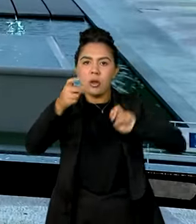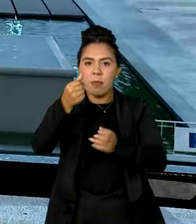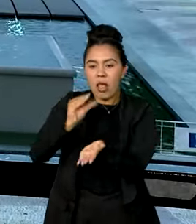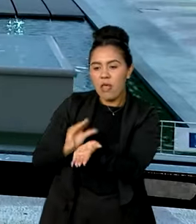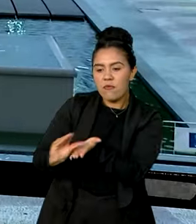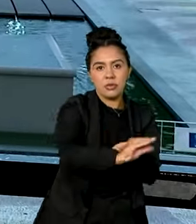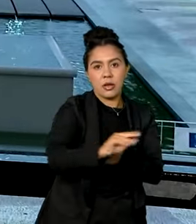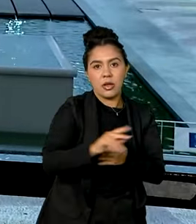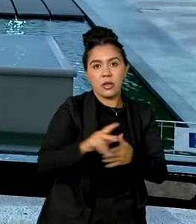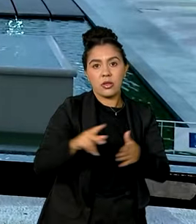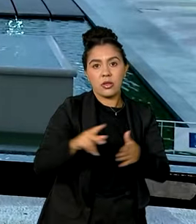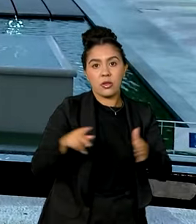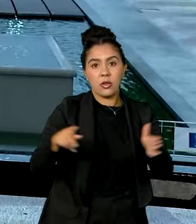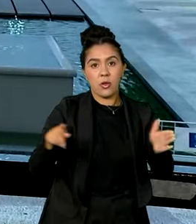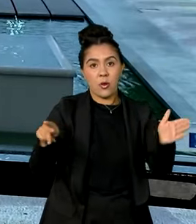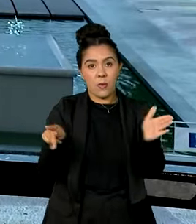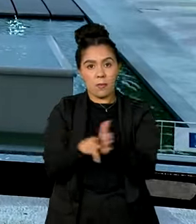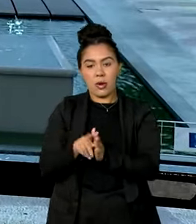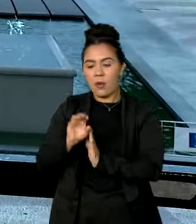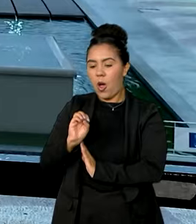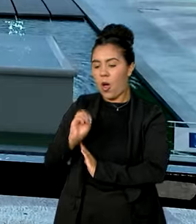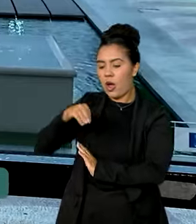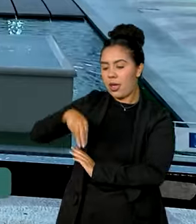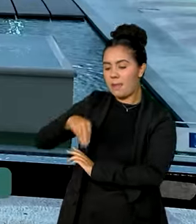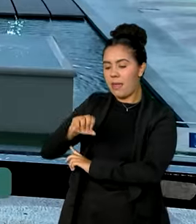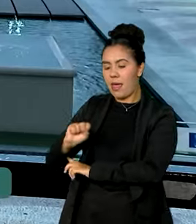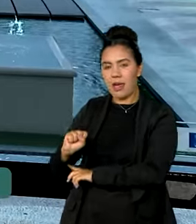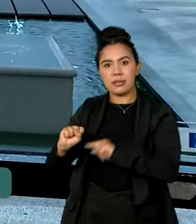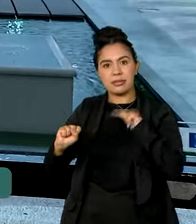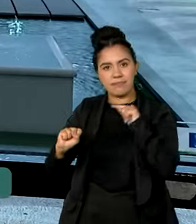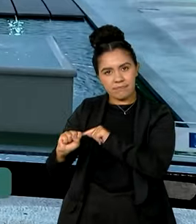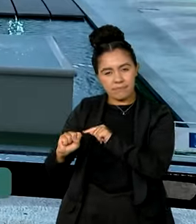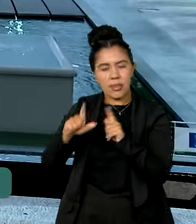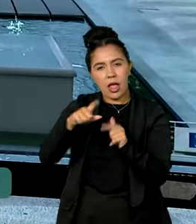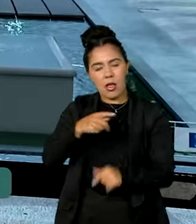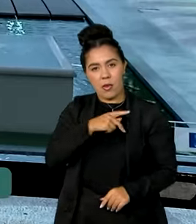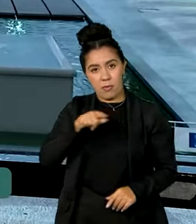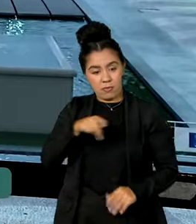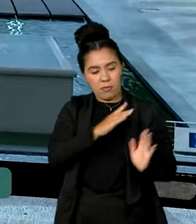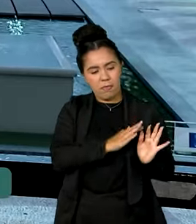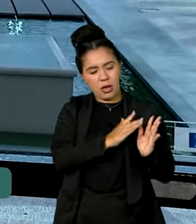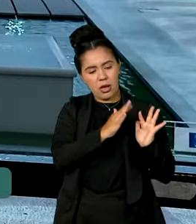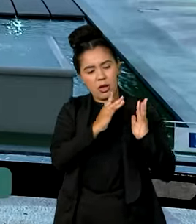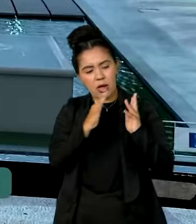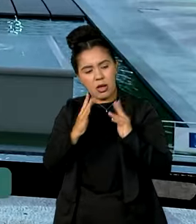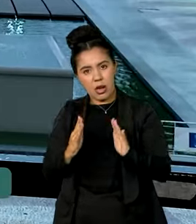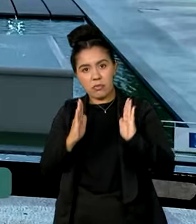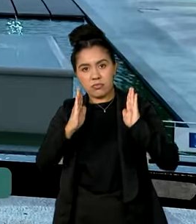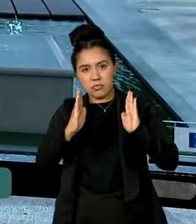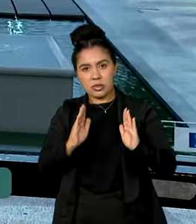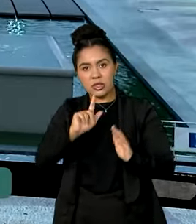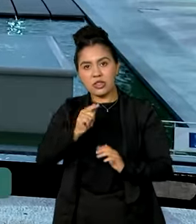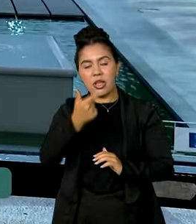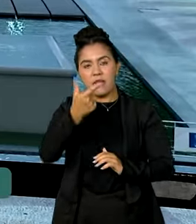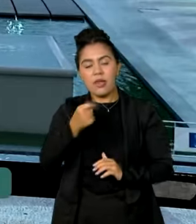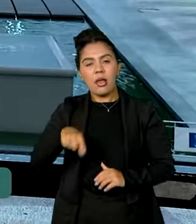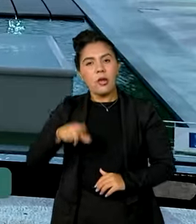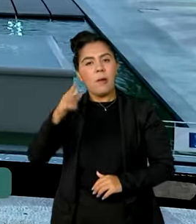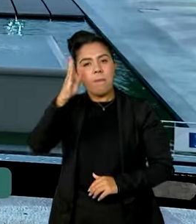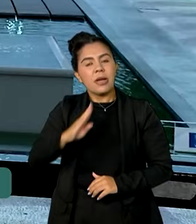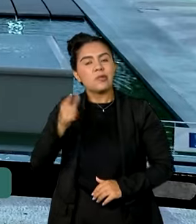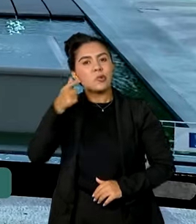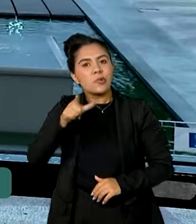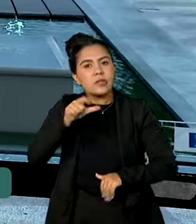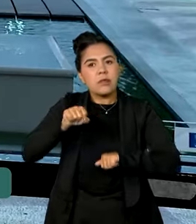da Organização Saúde. Durante a presidência brasileira no G20, o Brasil conseguiu mobilizar outros